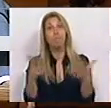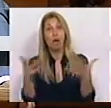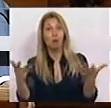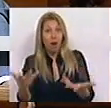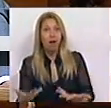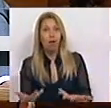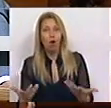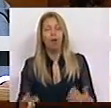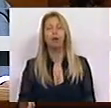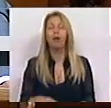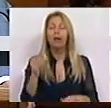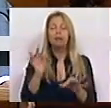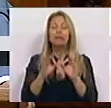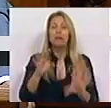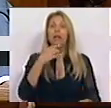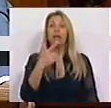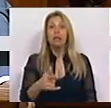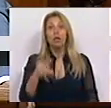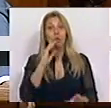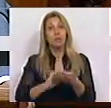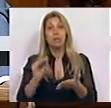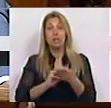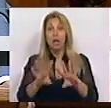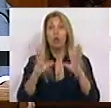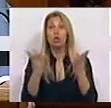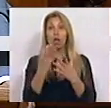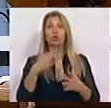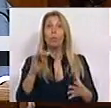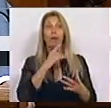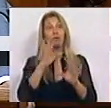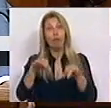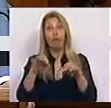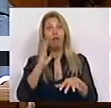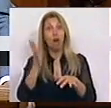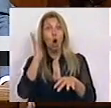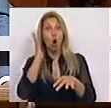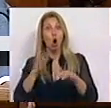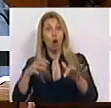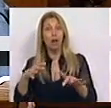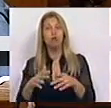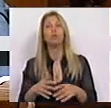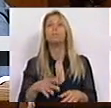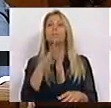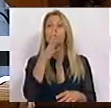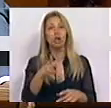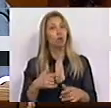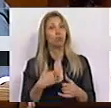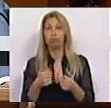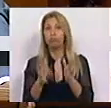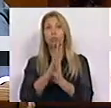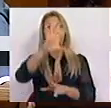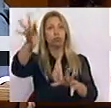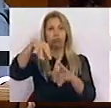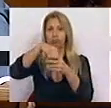Como disse o Secretário-Geral do Partido Socialista, no seu discurso de encerramento do Congresso, contamos com todos aqueles que se revejam neste